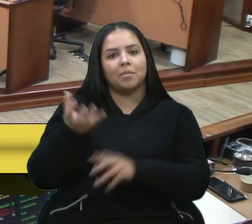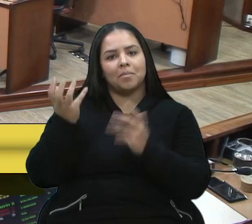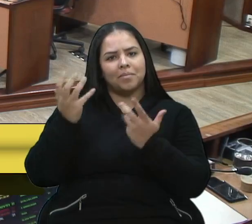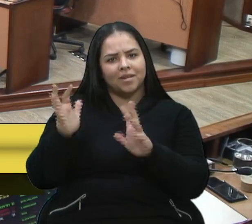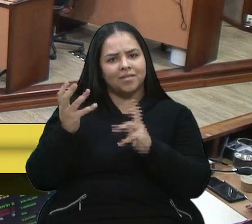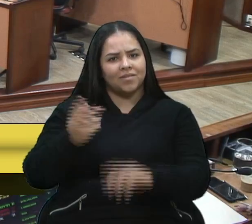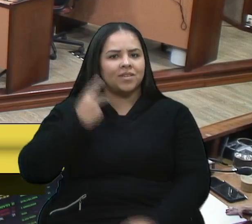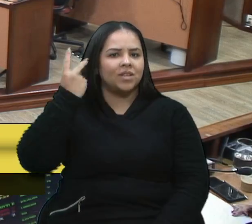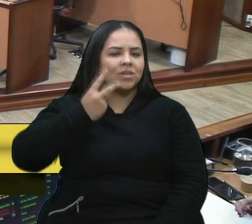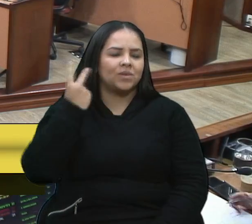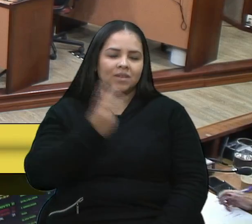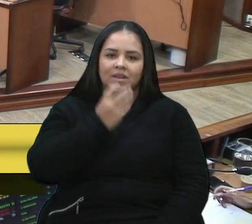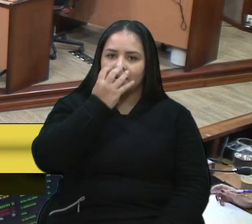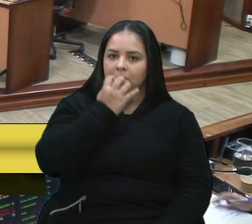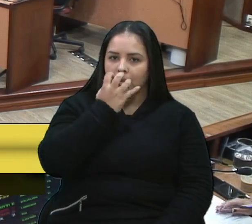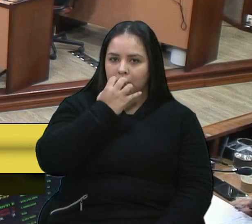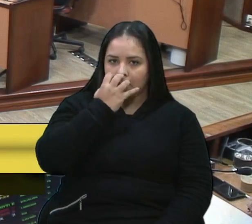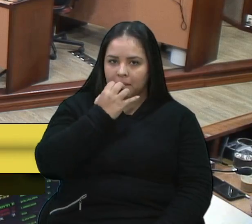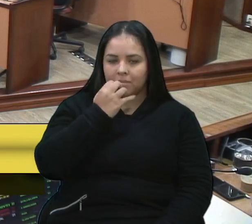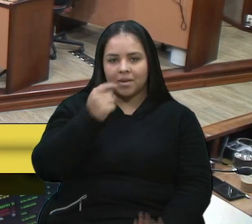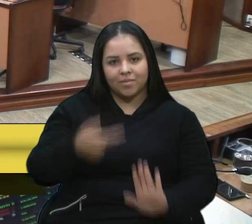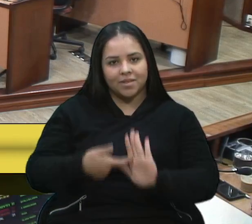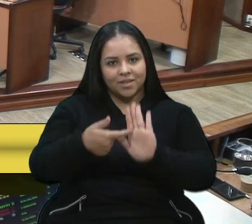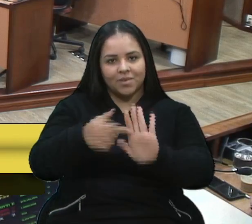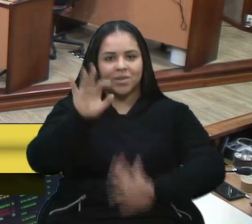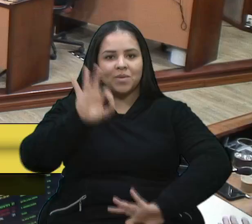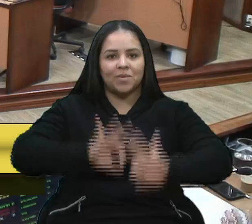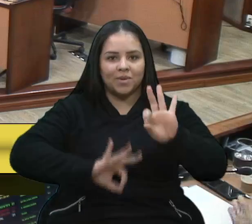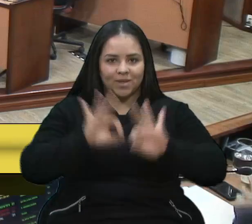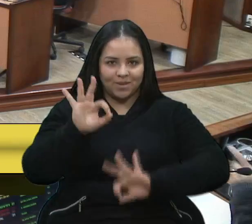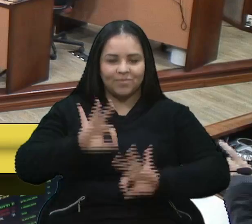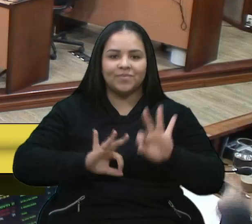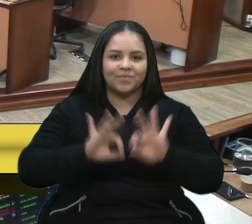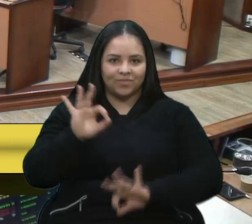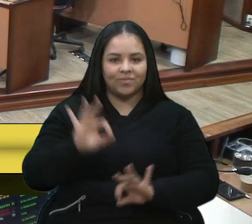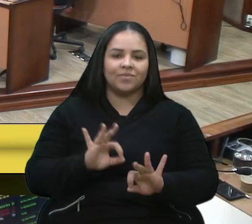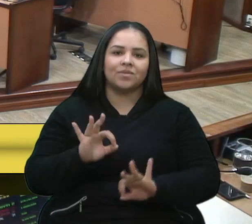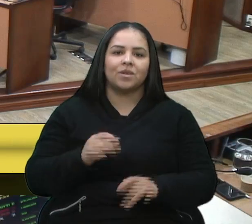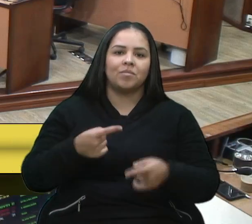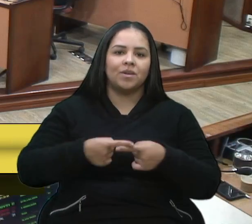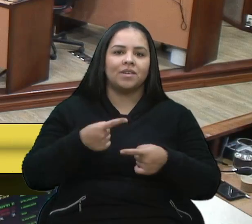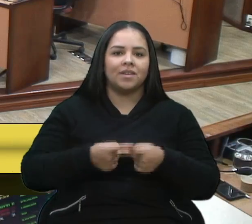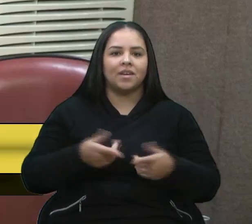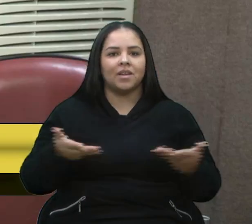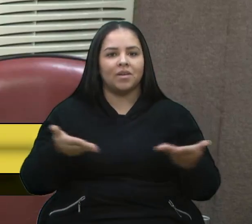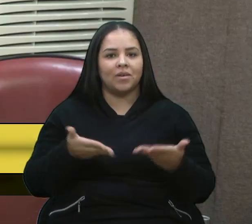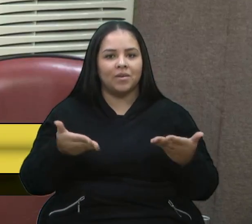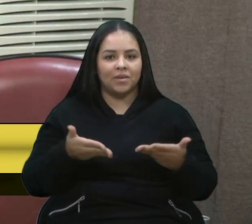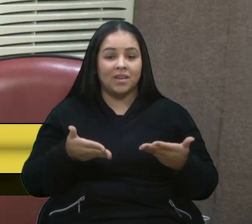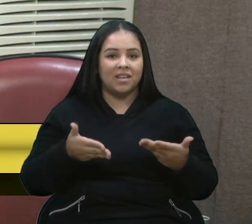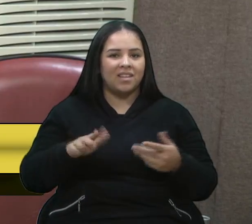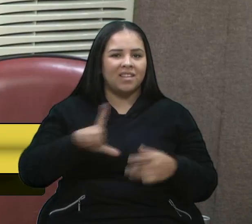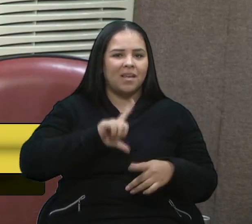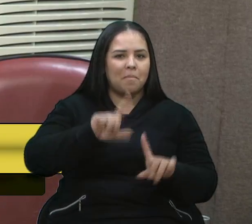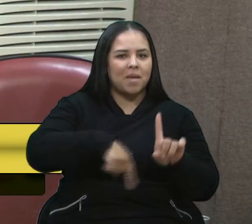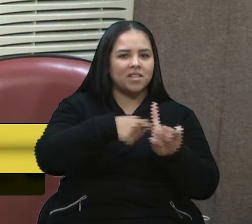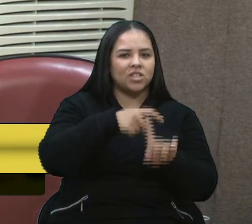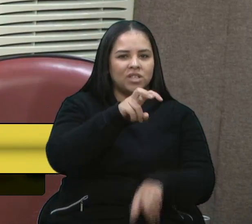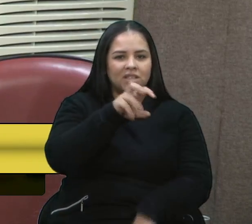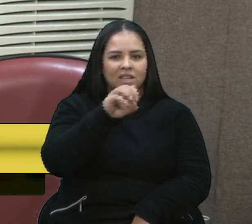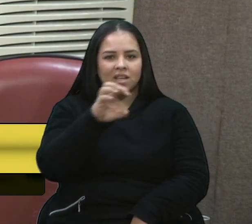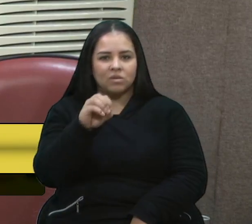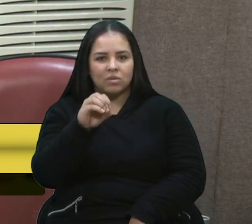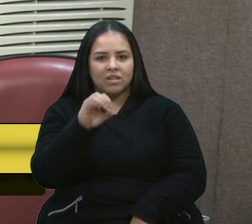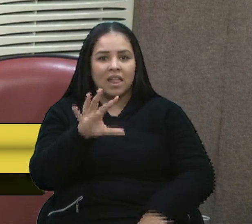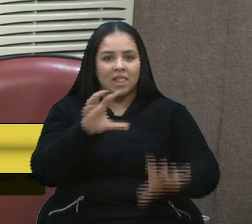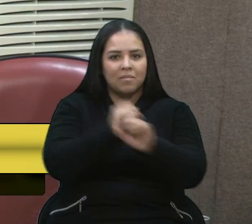vereador Camiles pela apresentação desse projeto. Atualmente, são mais de 500 animais que nós